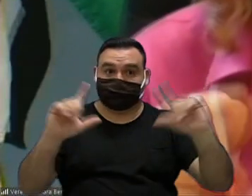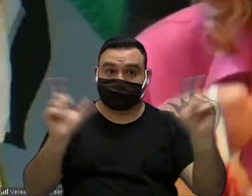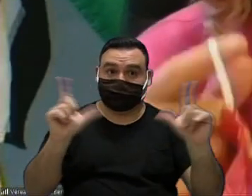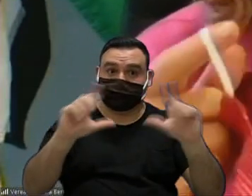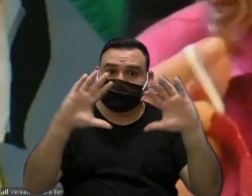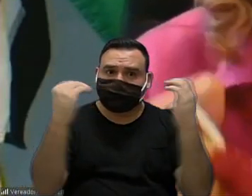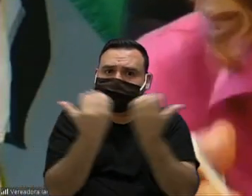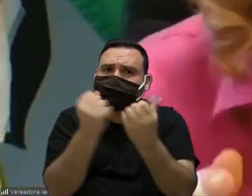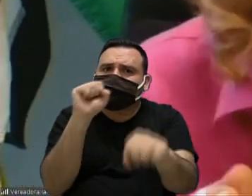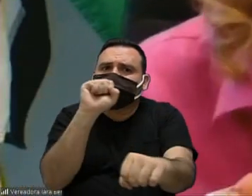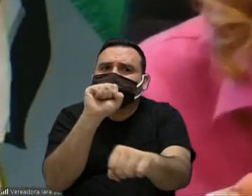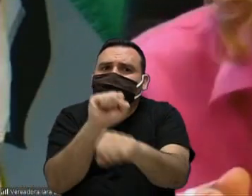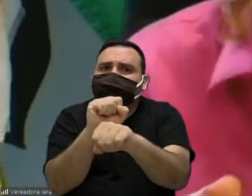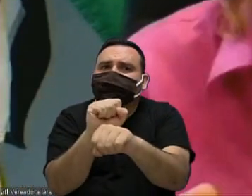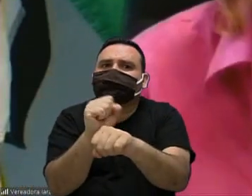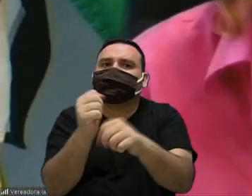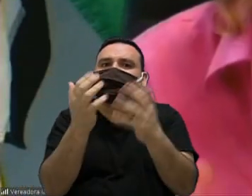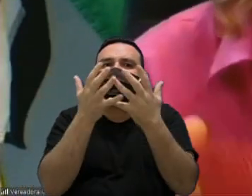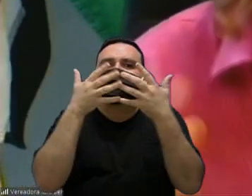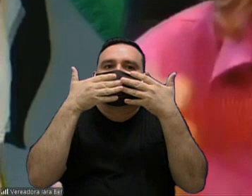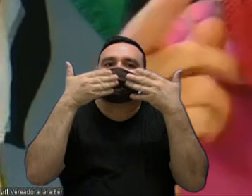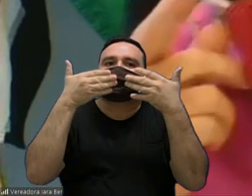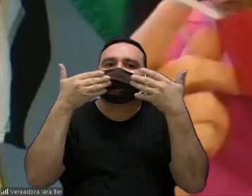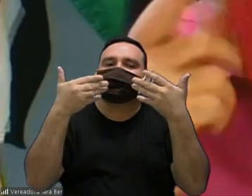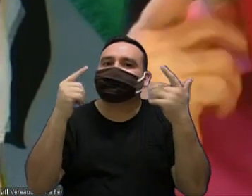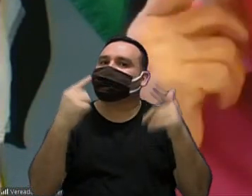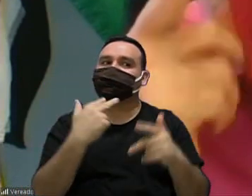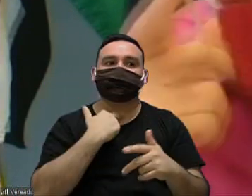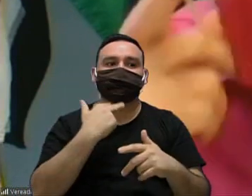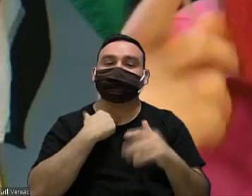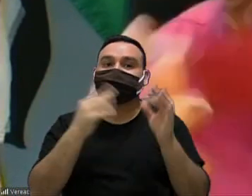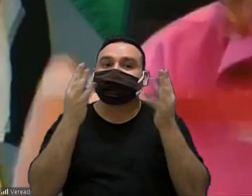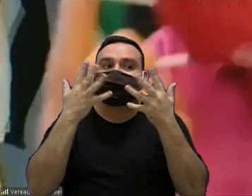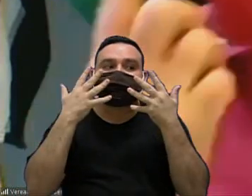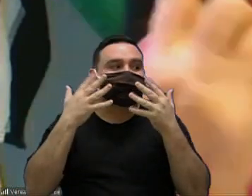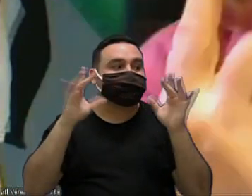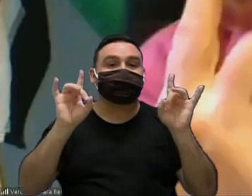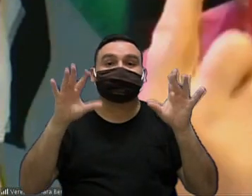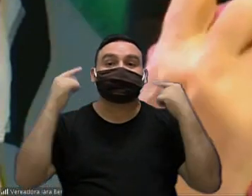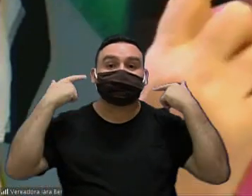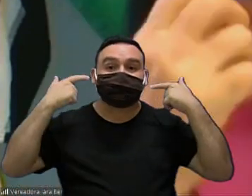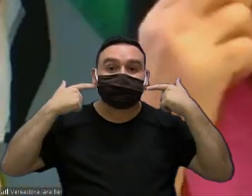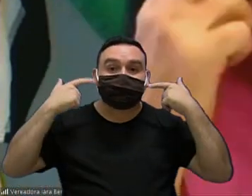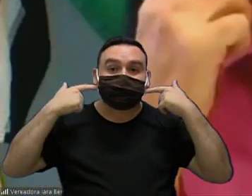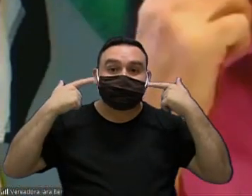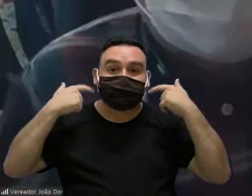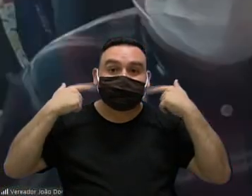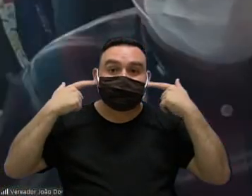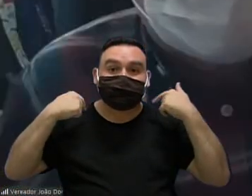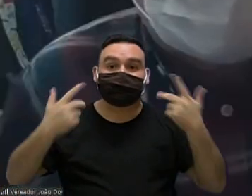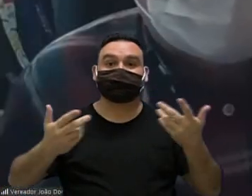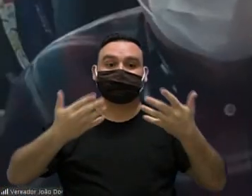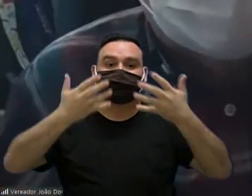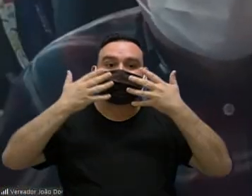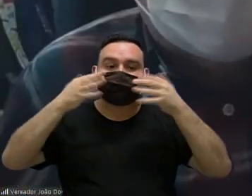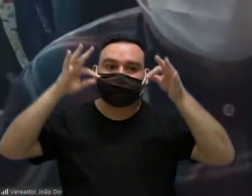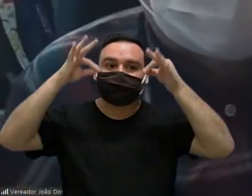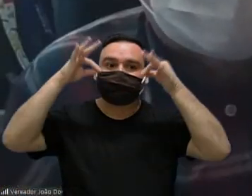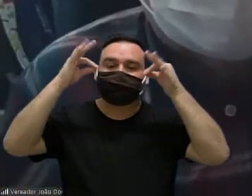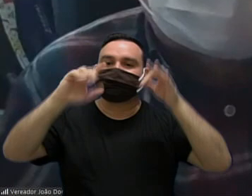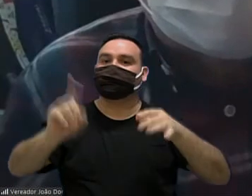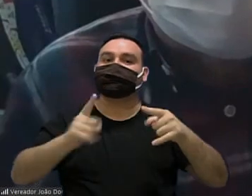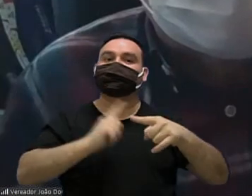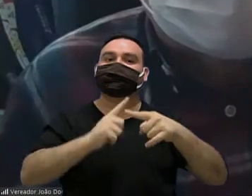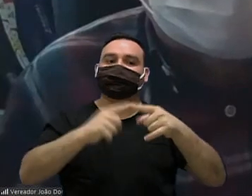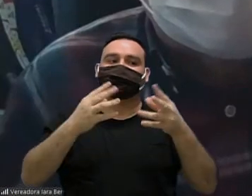Câmara, pare de colocar a mão na máscara, nós não podemos colocar a mão na máscara, é aqui, só aqui, ó, aqui você